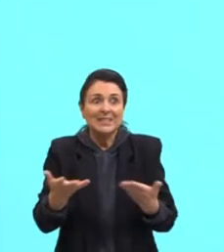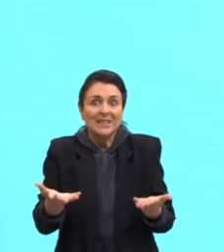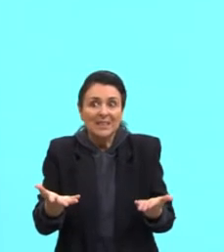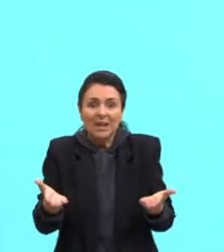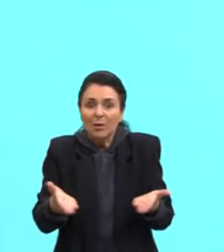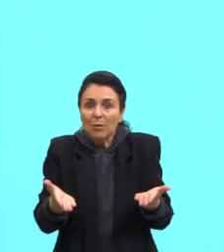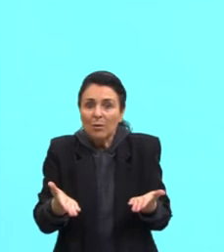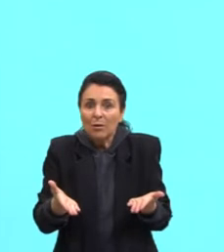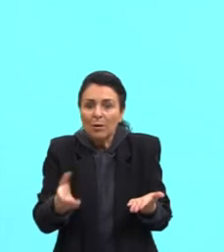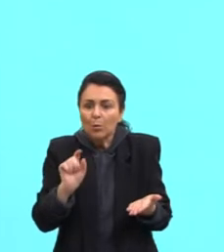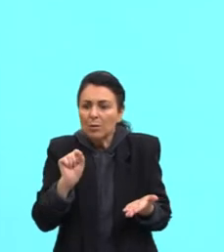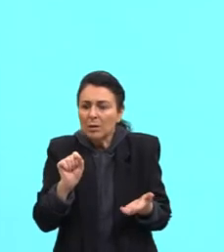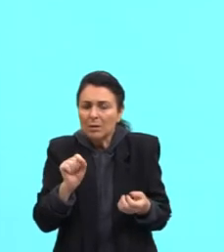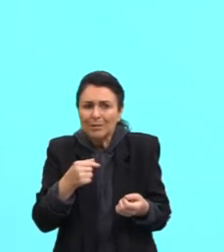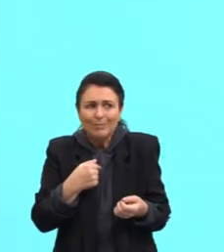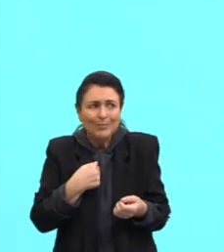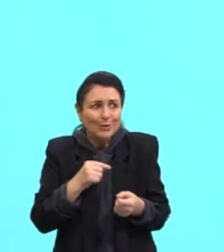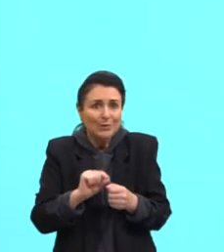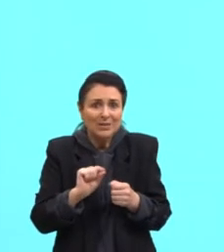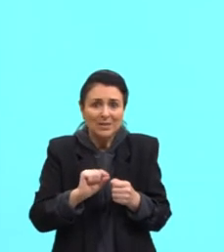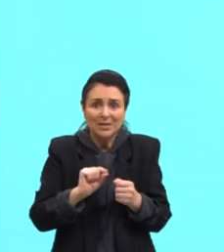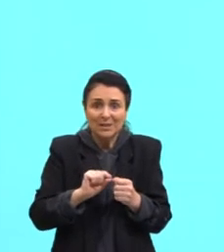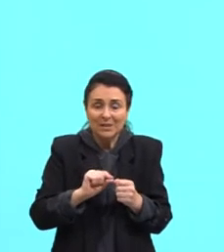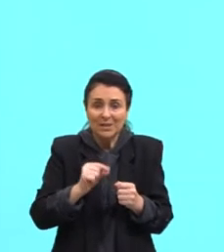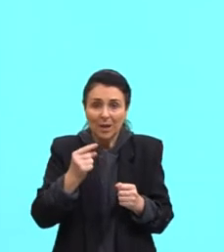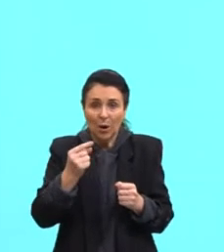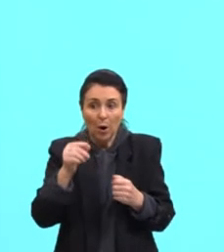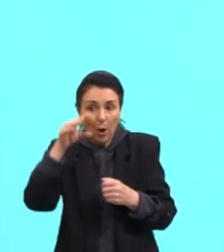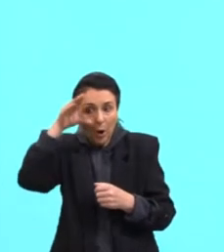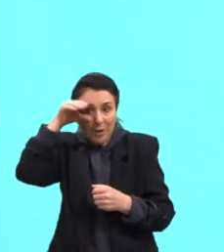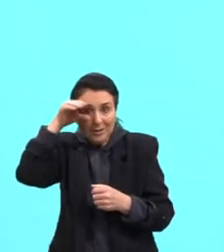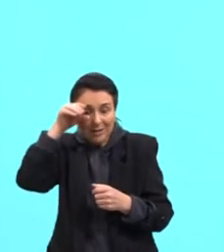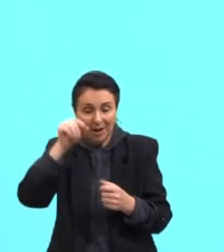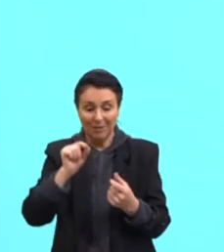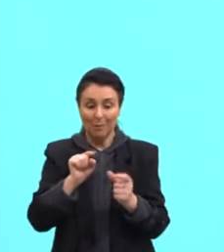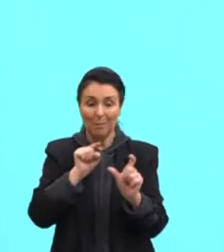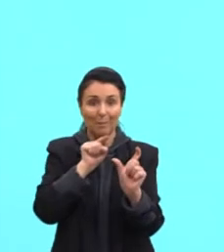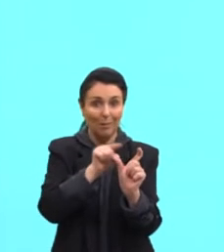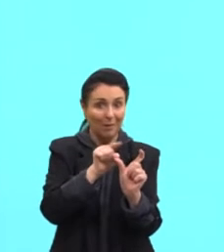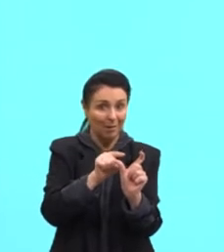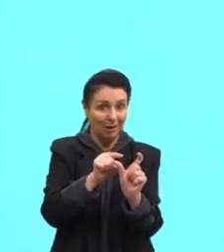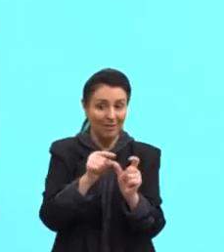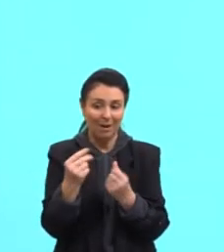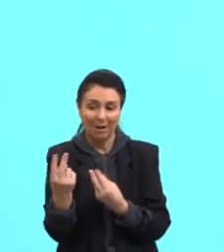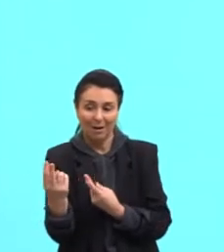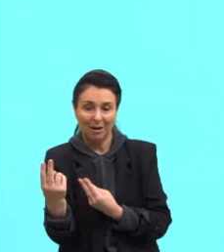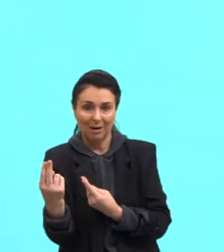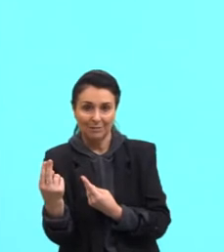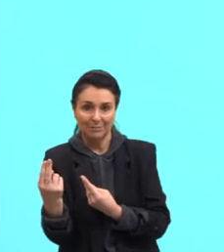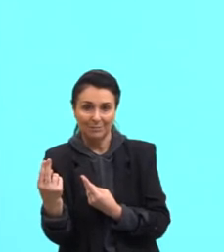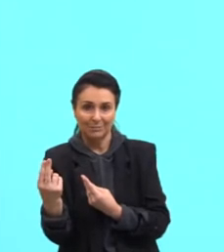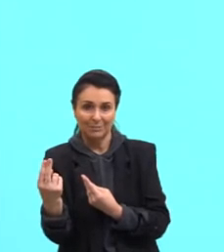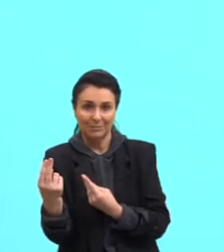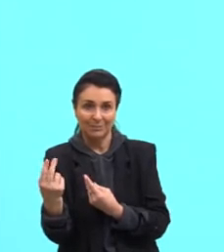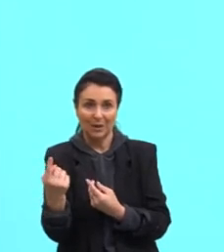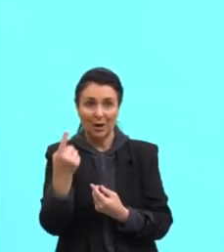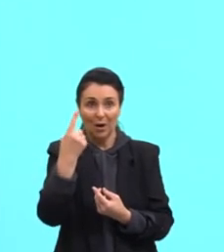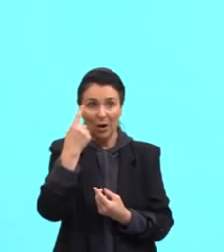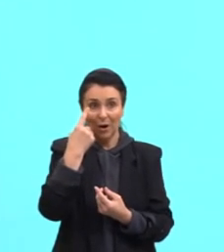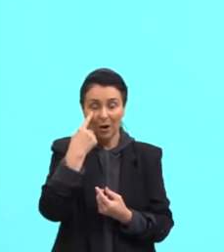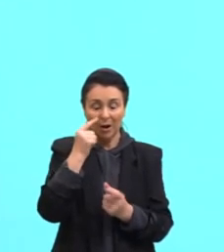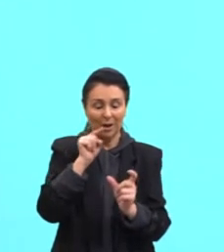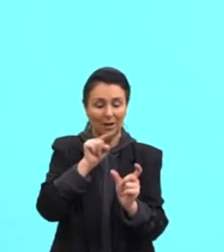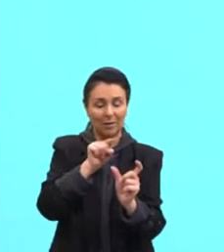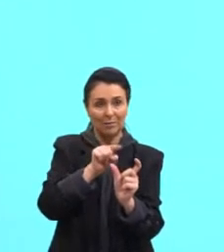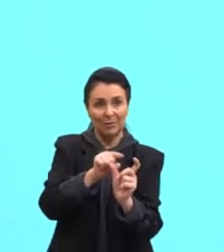faço? Primeira questão, então, posso observar as palavras cognatas. Ok? Problems. Aí, eu vou